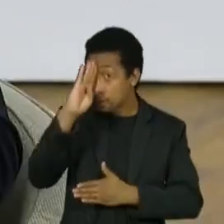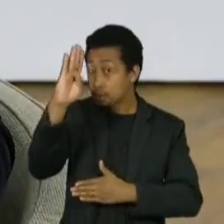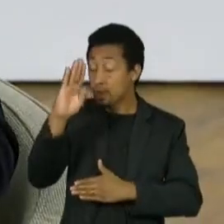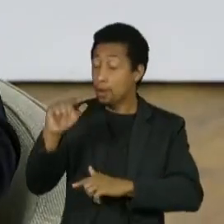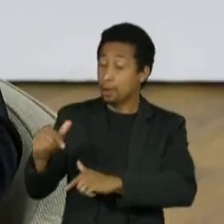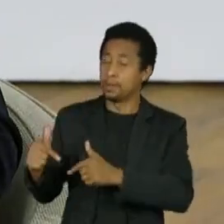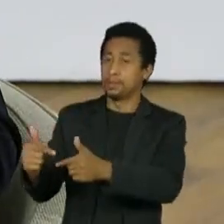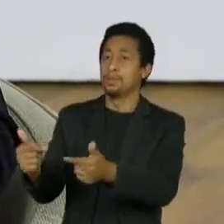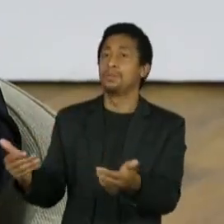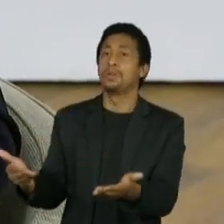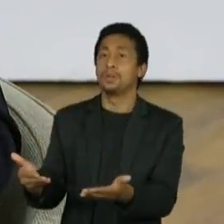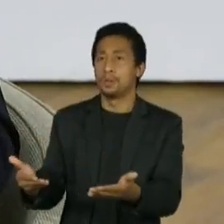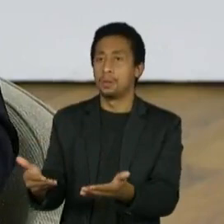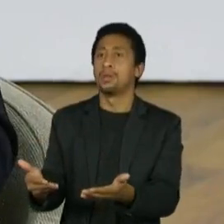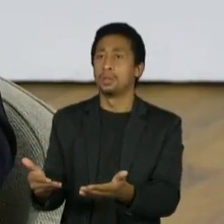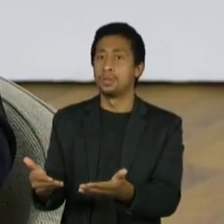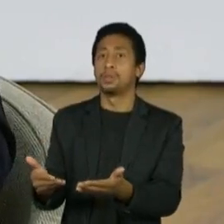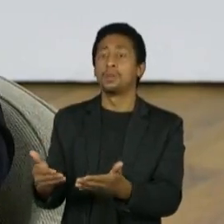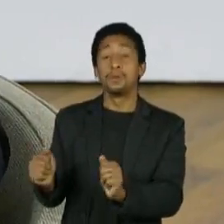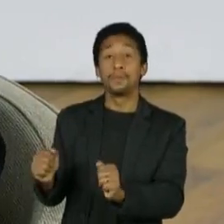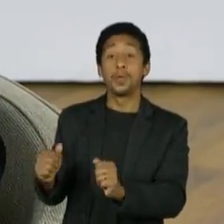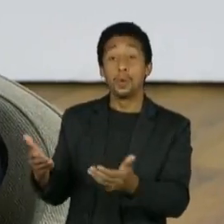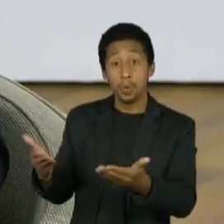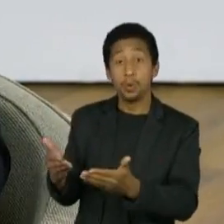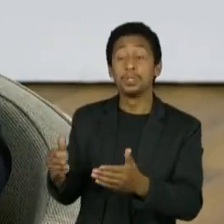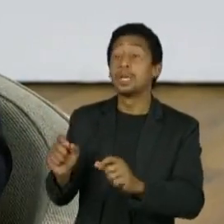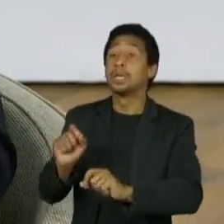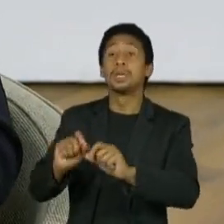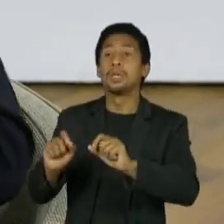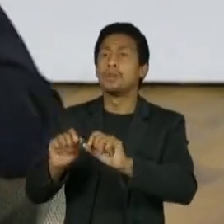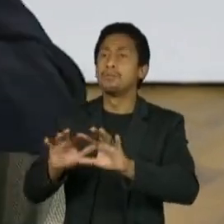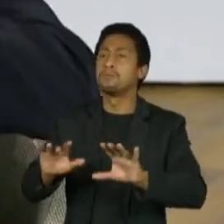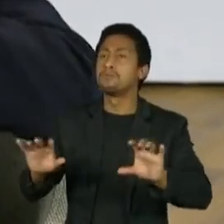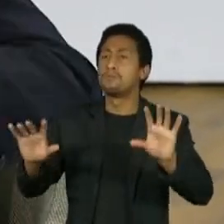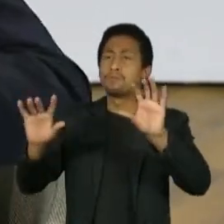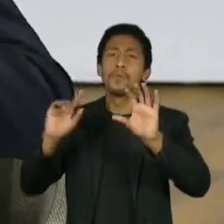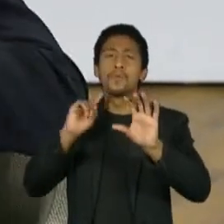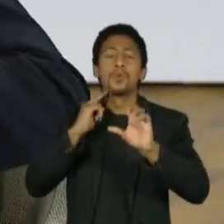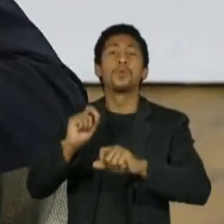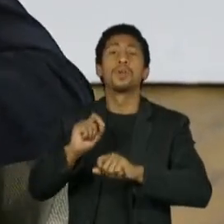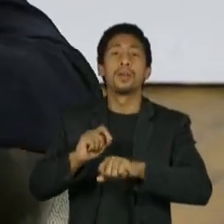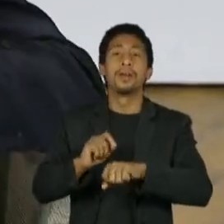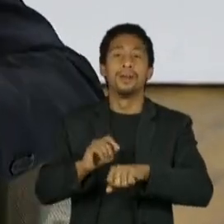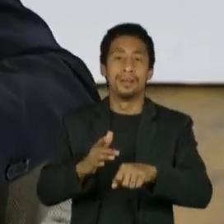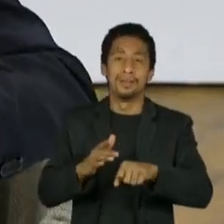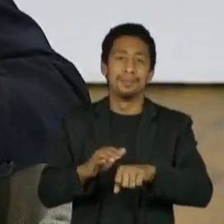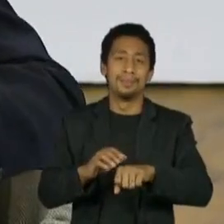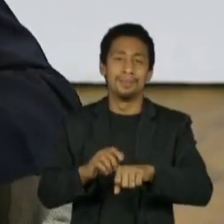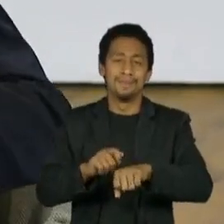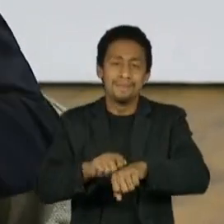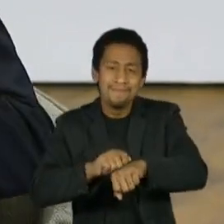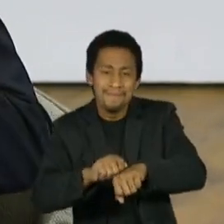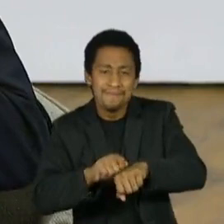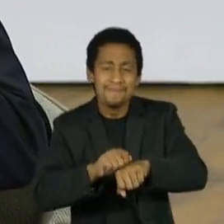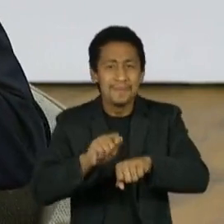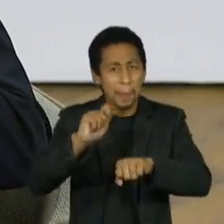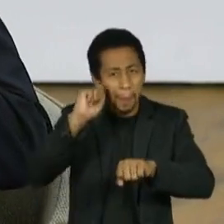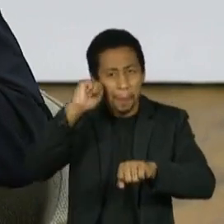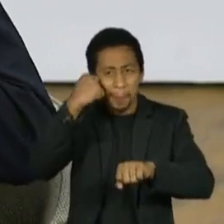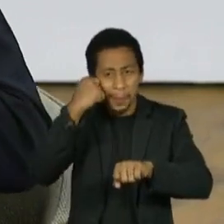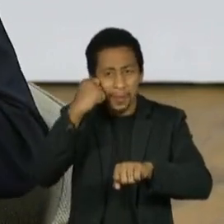agressores do processo de emissão hoje são o carvão. Aqui é só, desculpa, fazer também uma consideração.